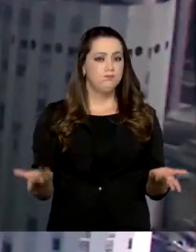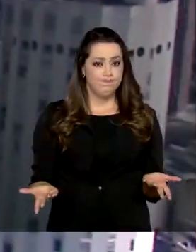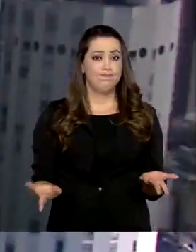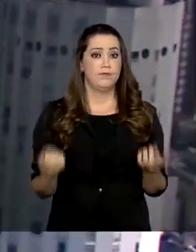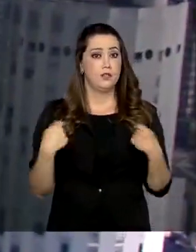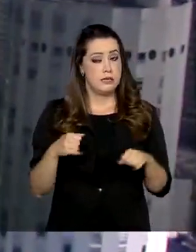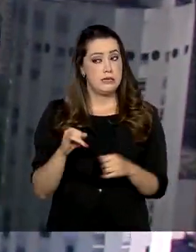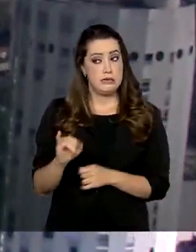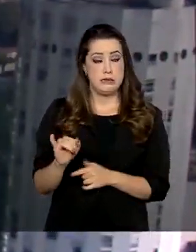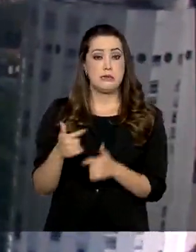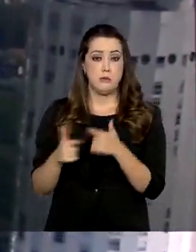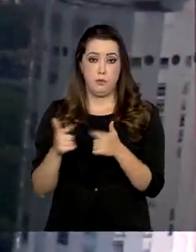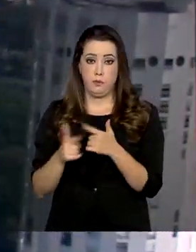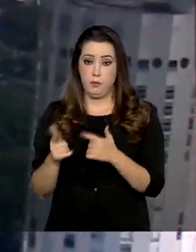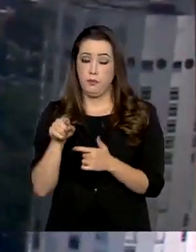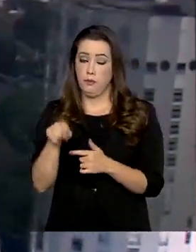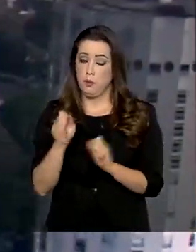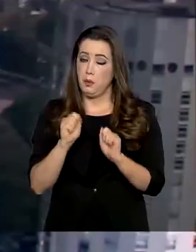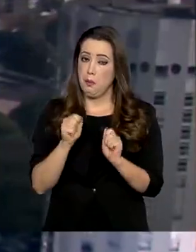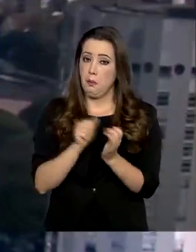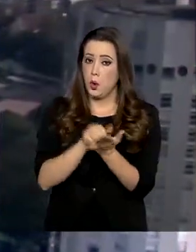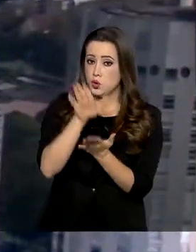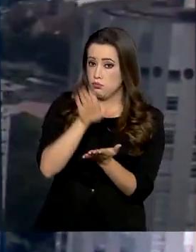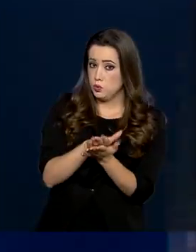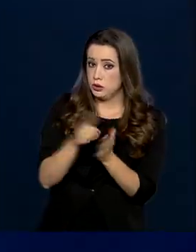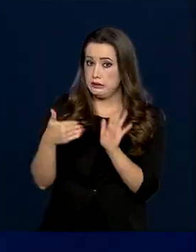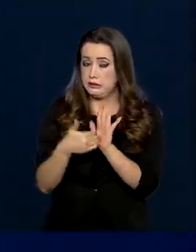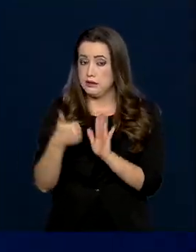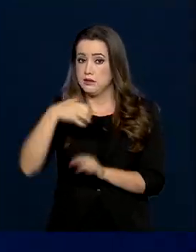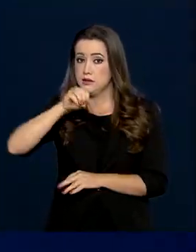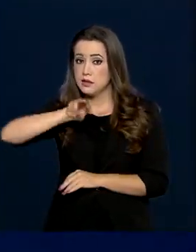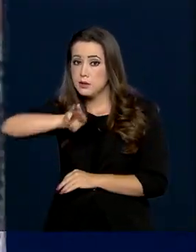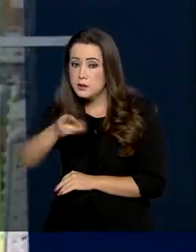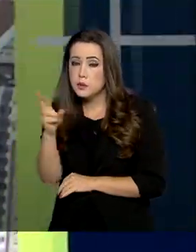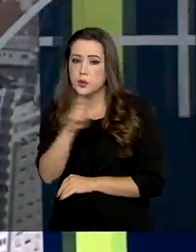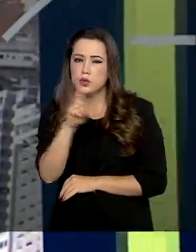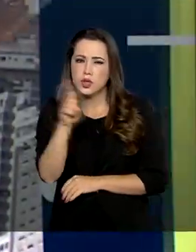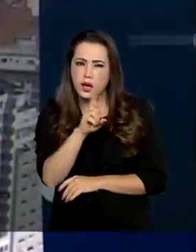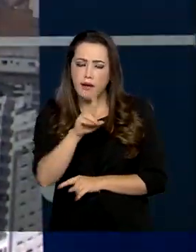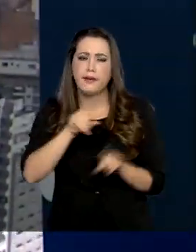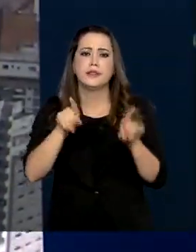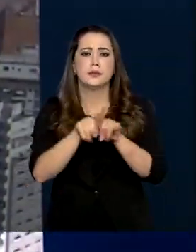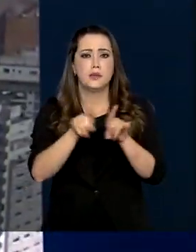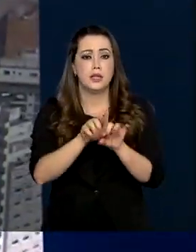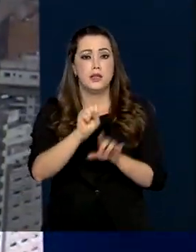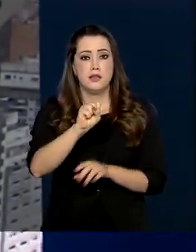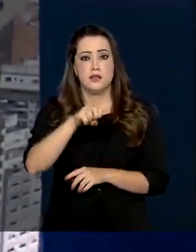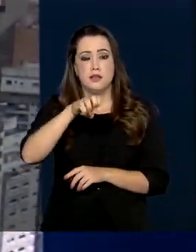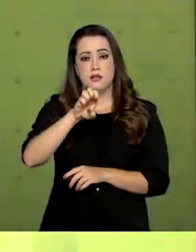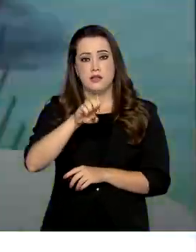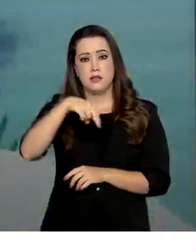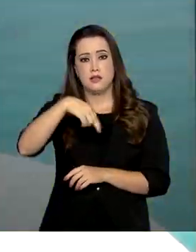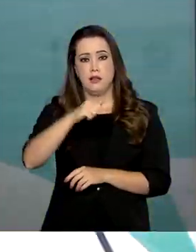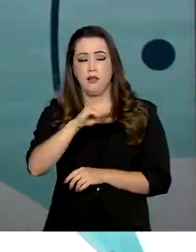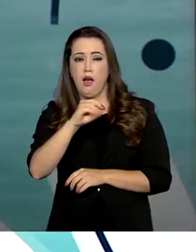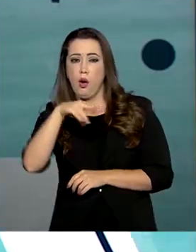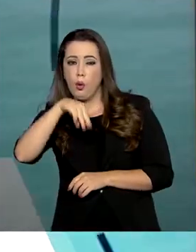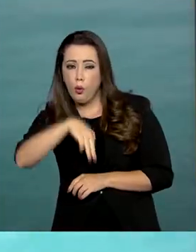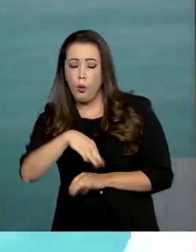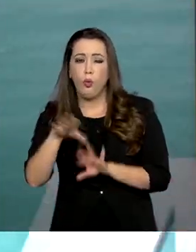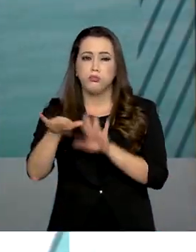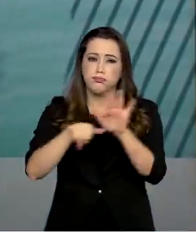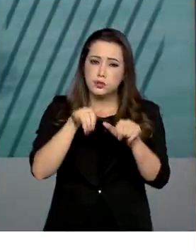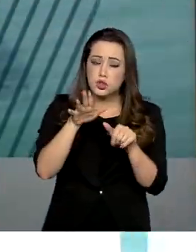e poderão pagar multas que chegam a 10 milhões de reais. Além disso, a Senacom convidou representantes dos Ministérios da